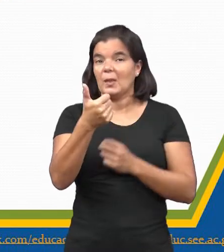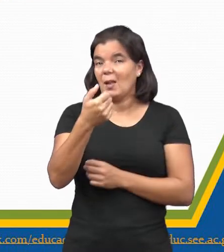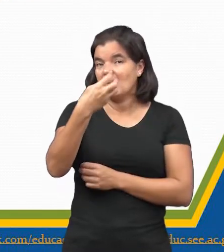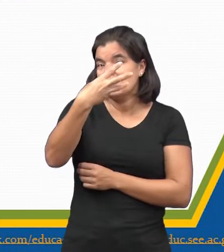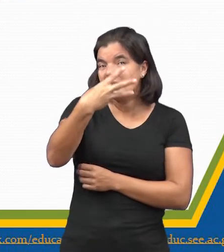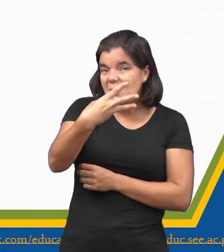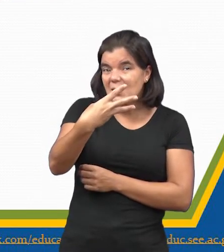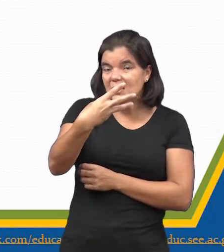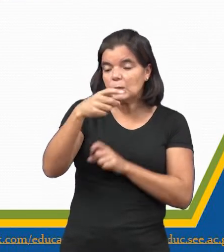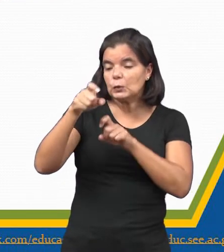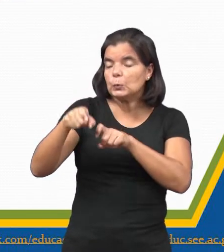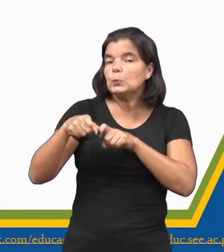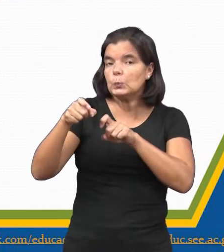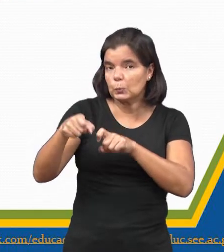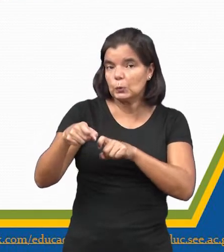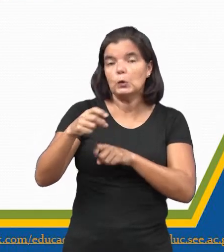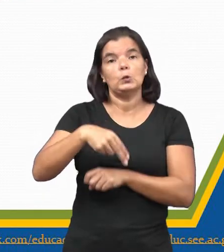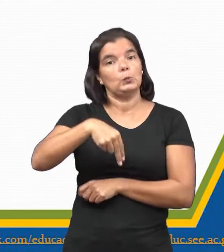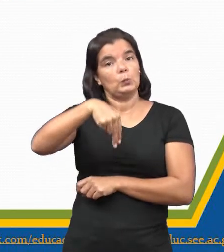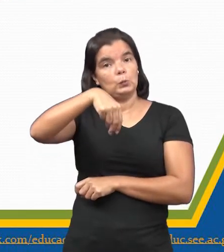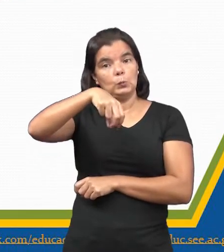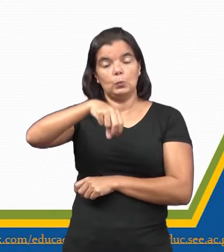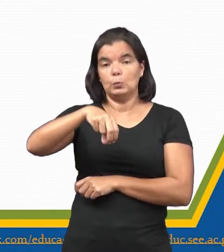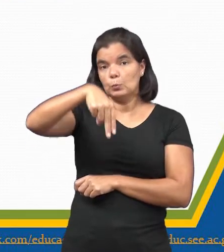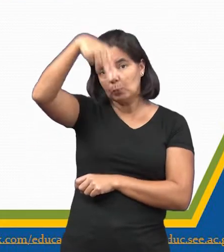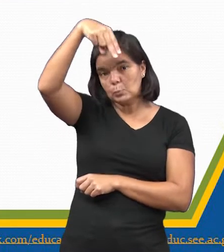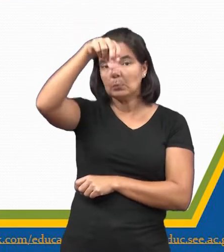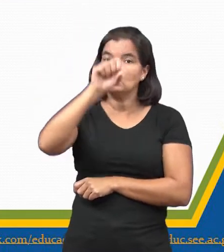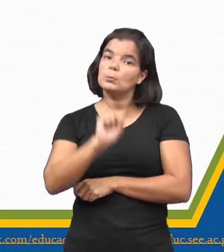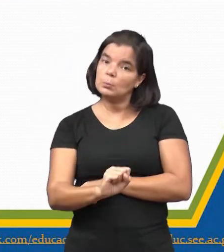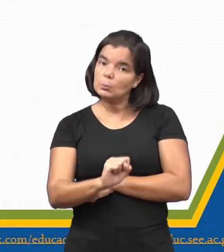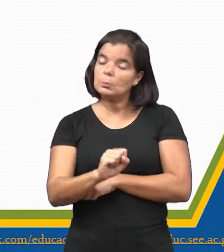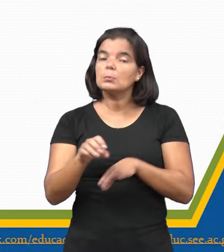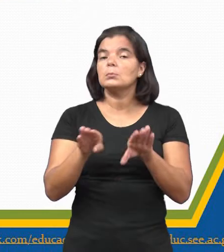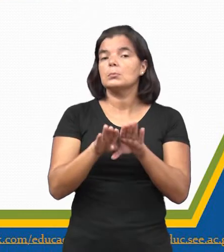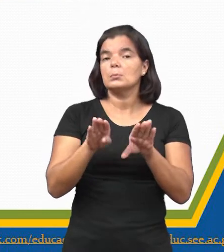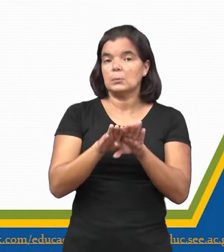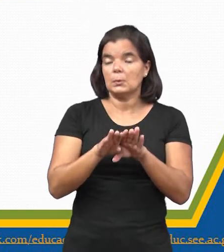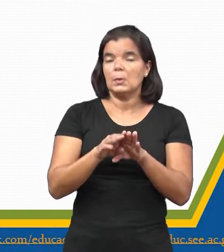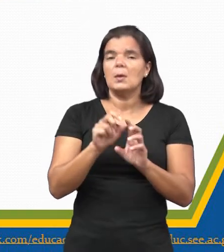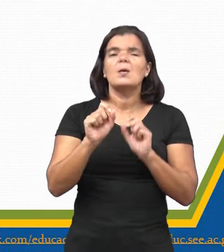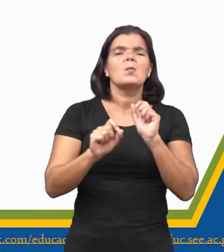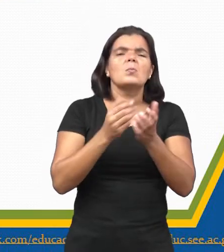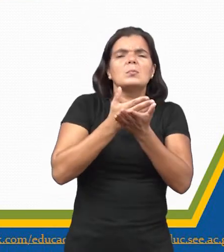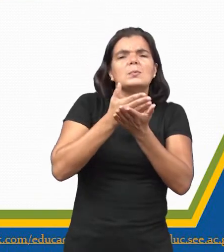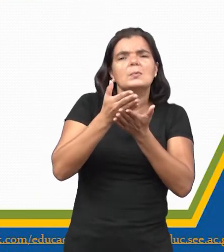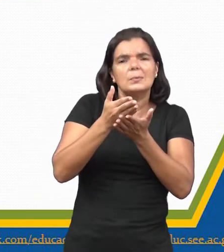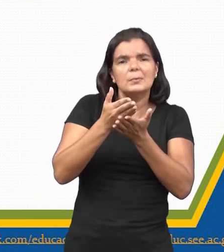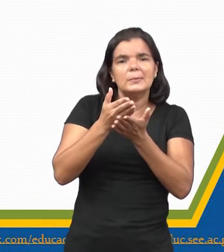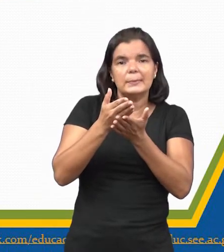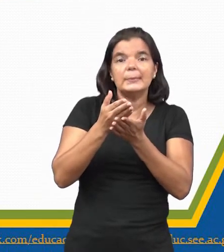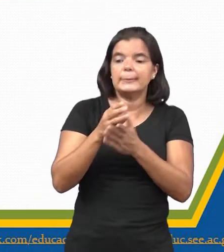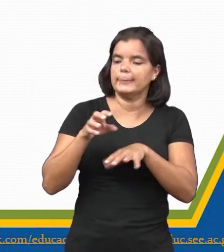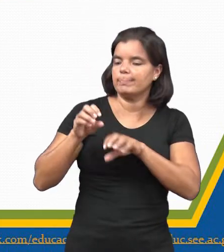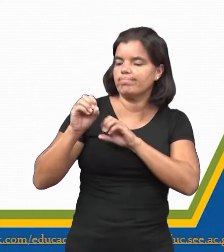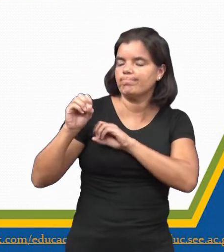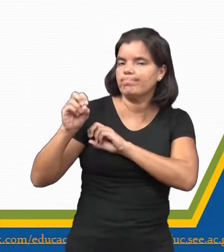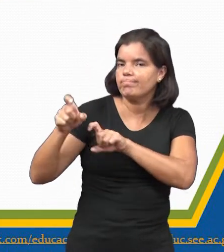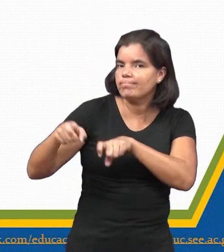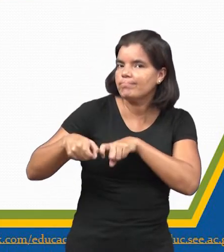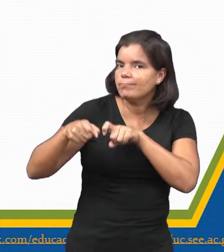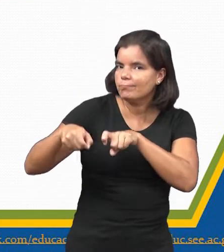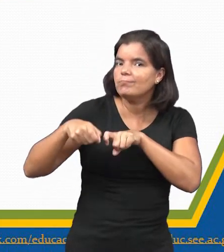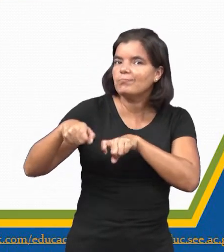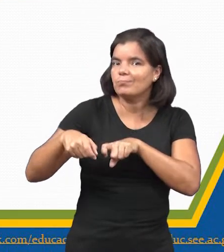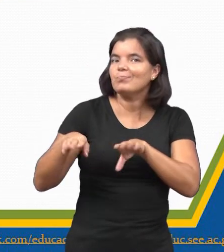Dividida em colônias do sul e colônia do norte. E essas colônias, elas começam a ser colonizadas pelos